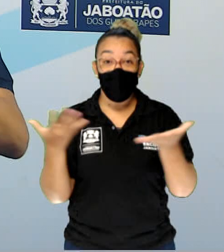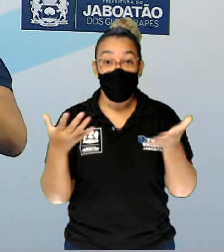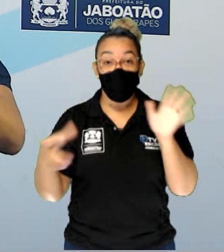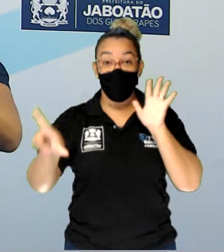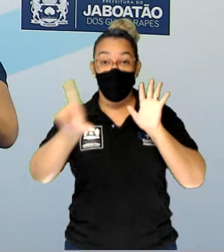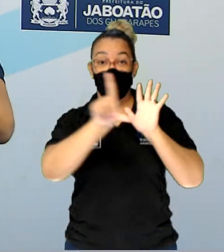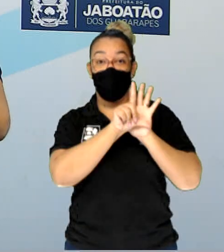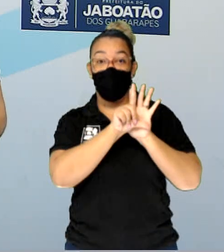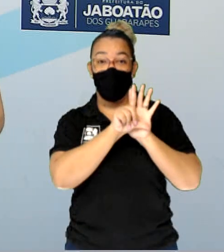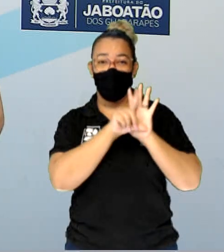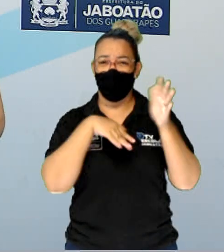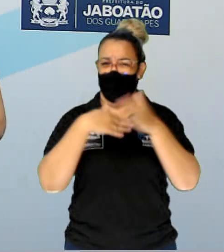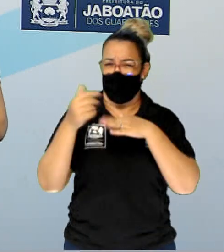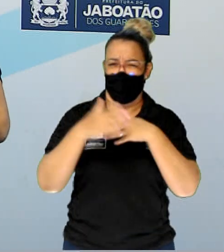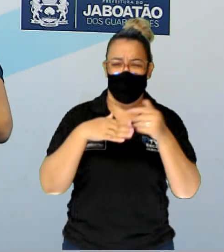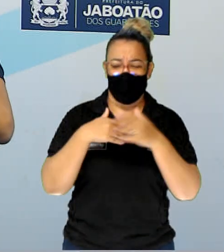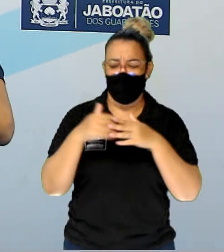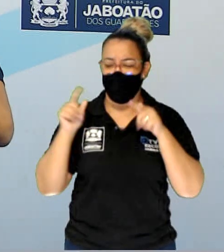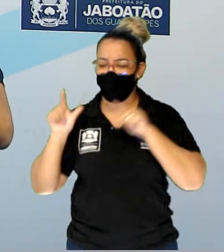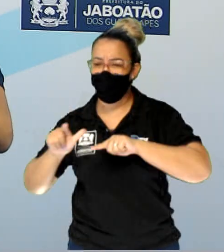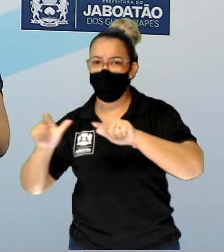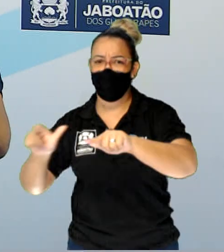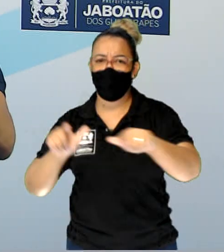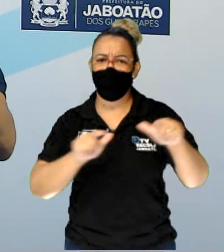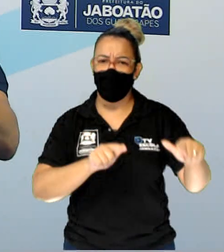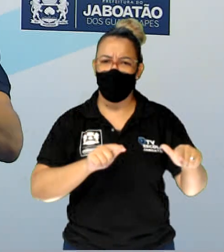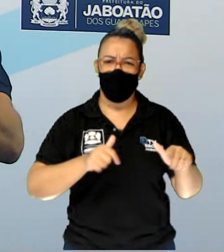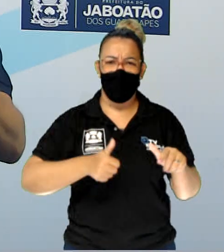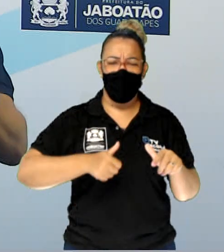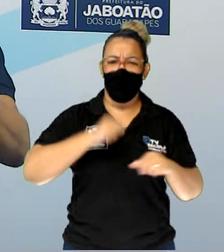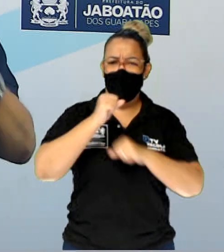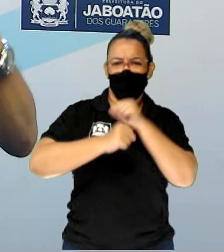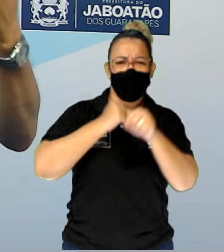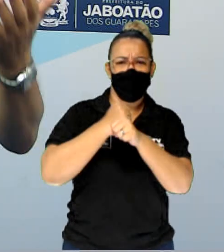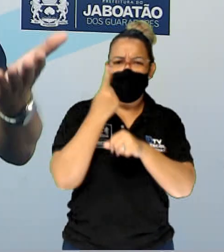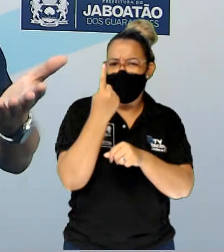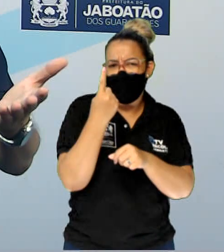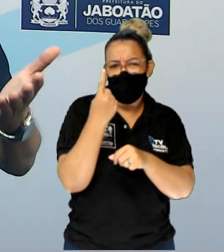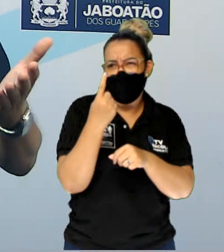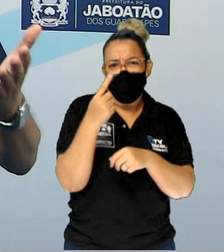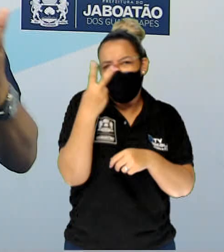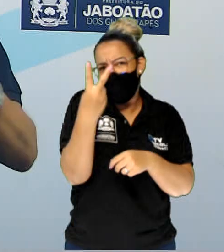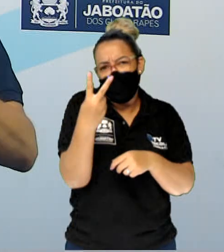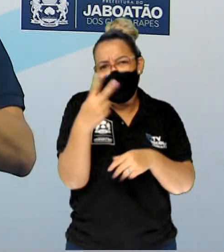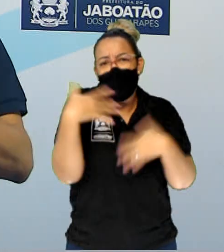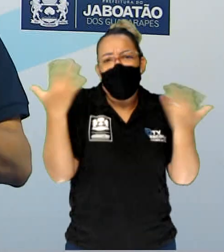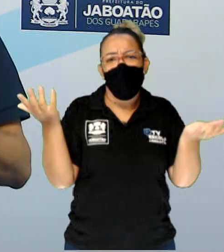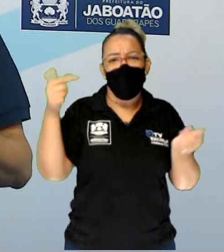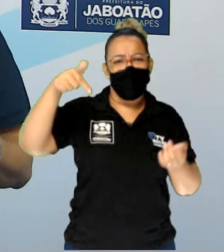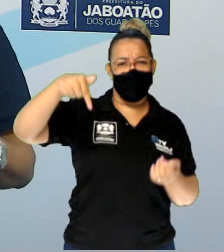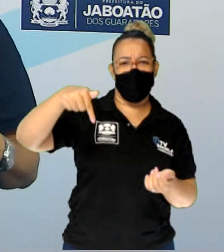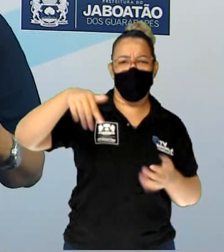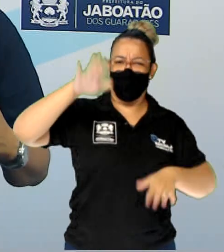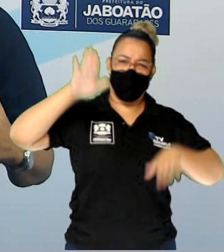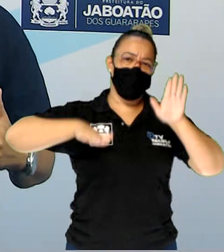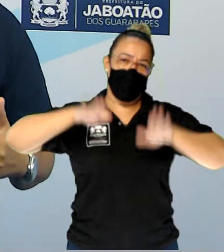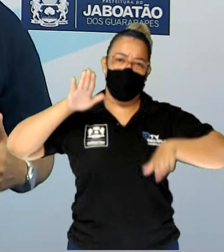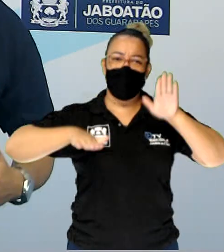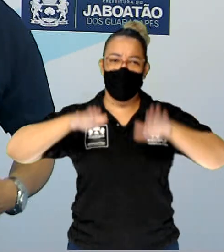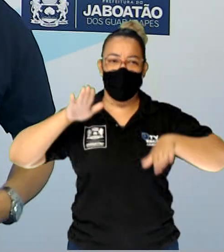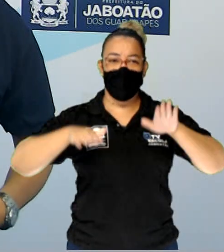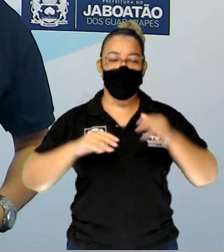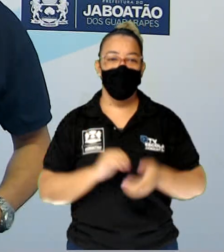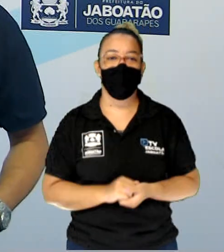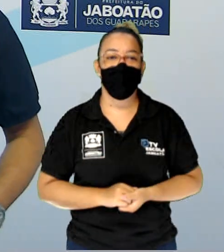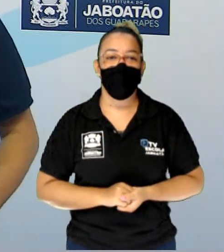dependendo do lugar, pode ser um ano, dois anos, três anos, ou sete anos, dependendo da situação. Mais para